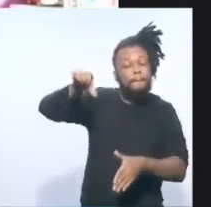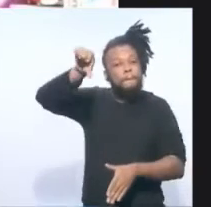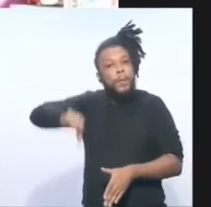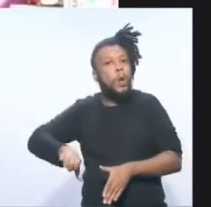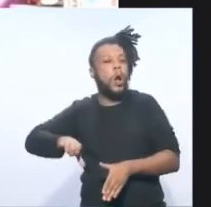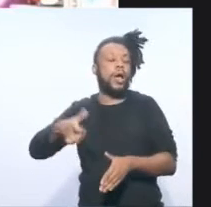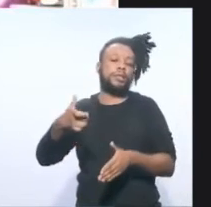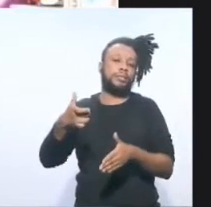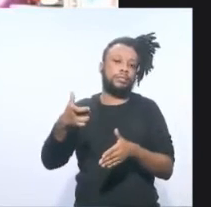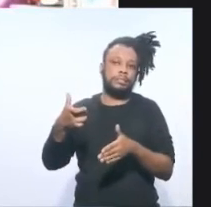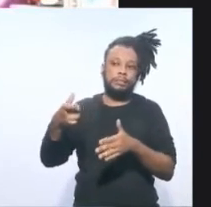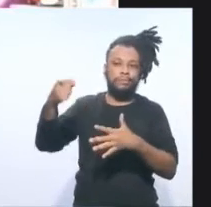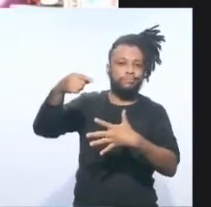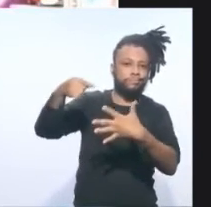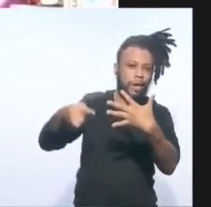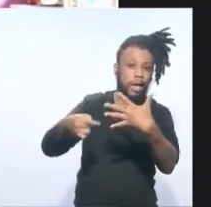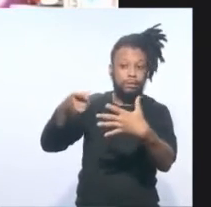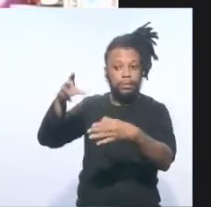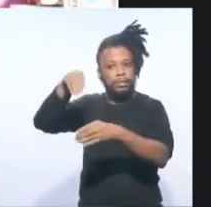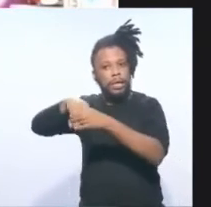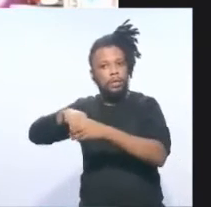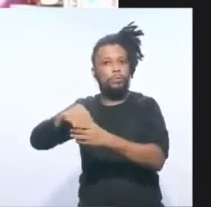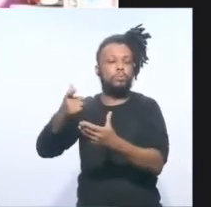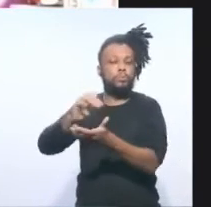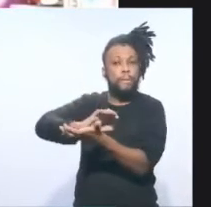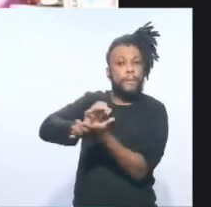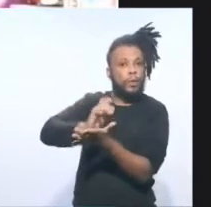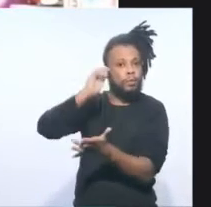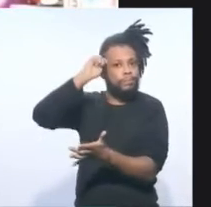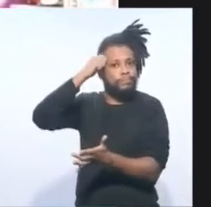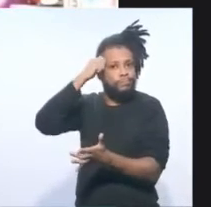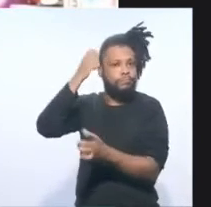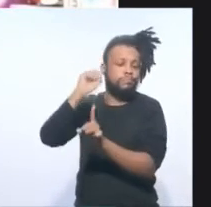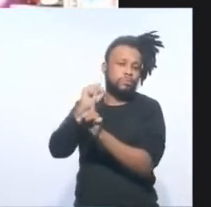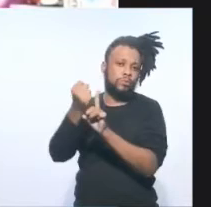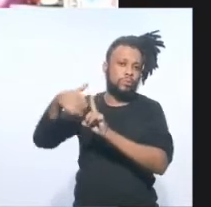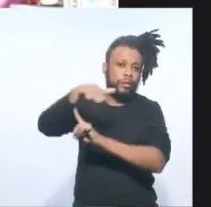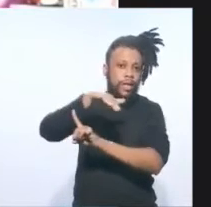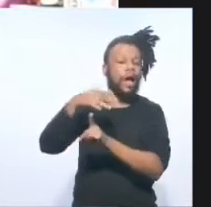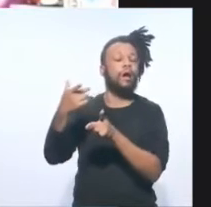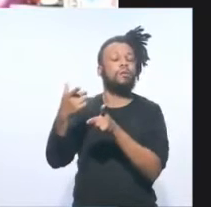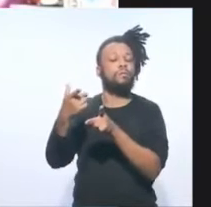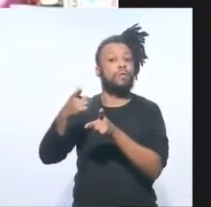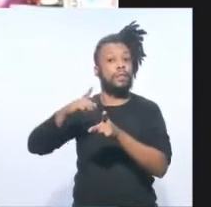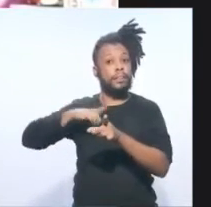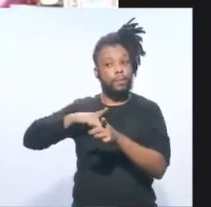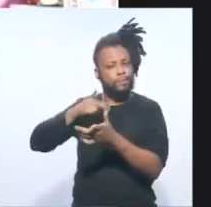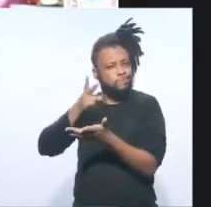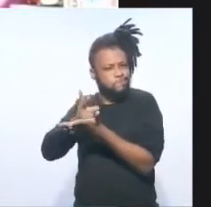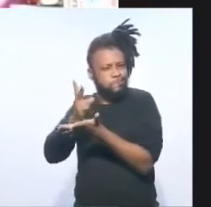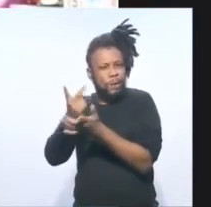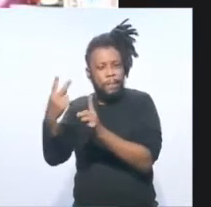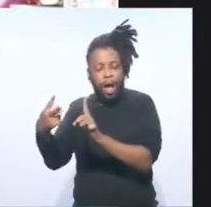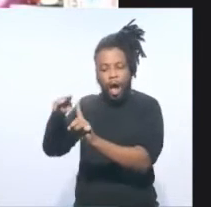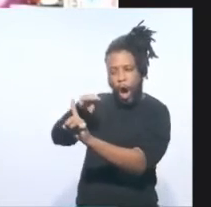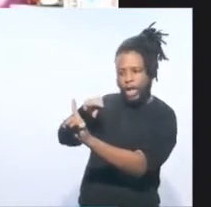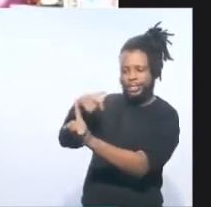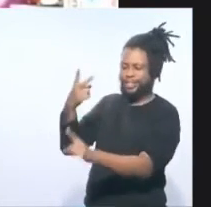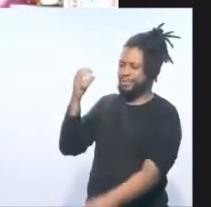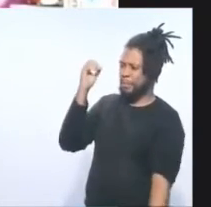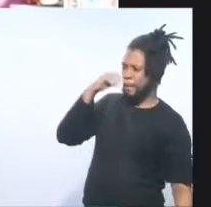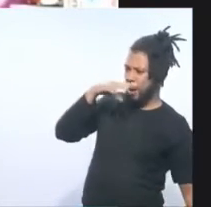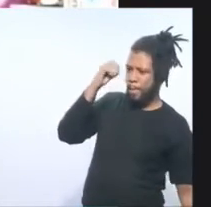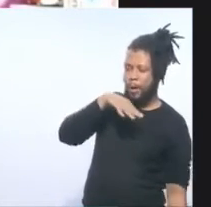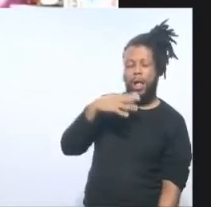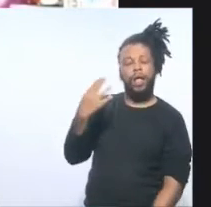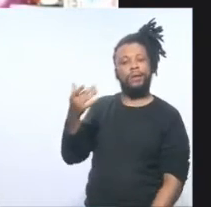estrutural. É comprovado sobre a mesma ótica estúpida que desvaloriza